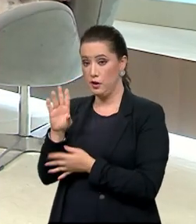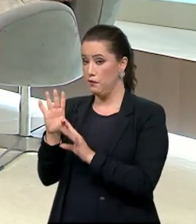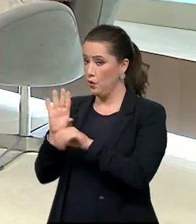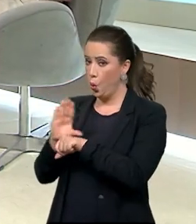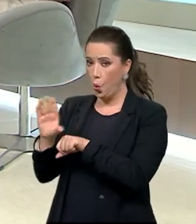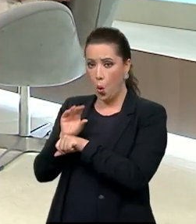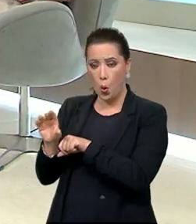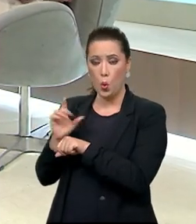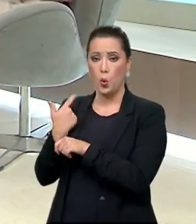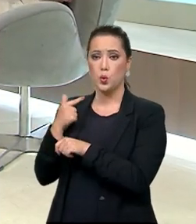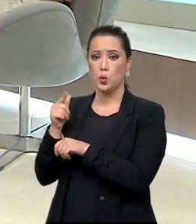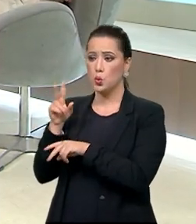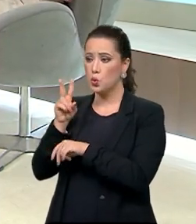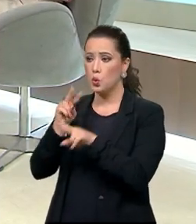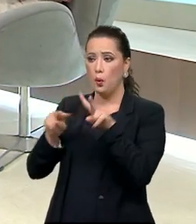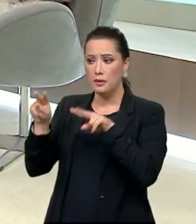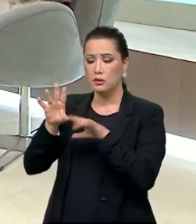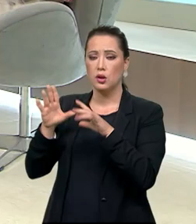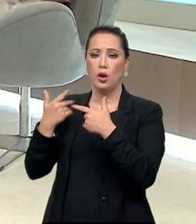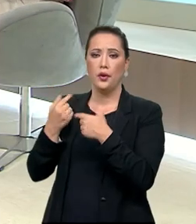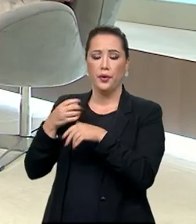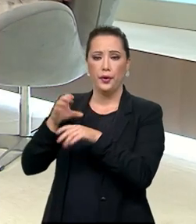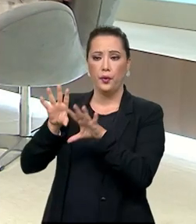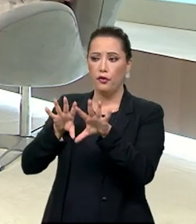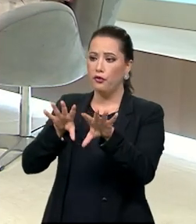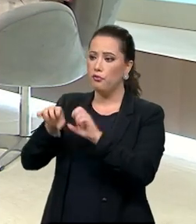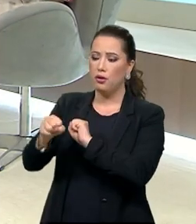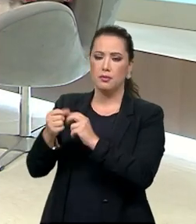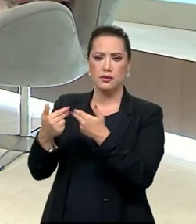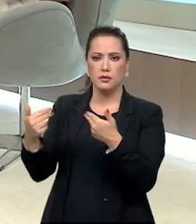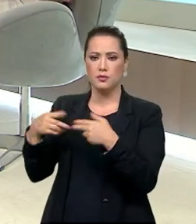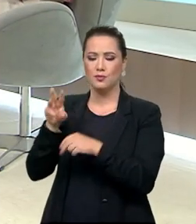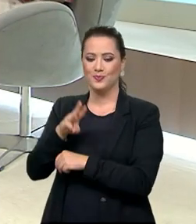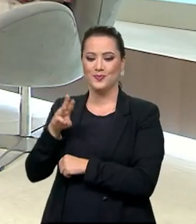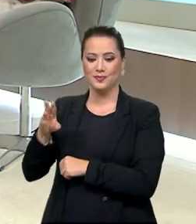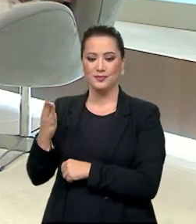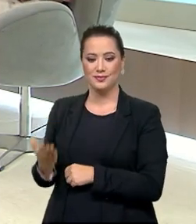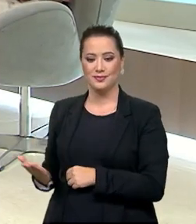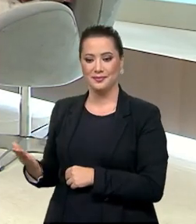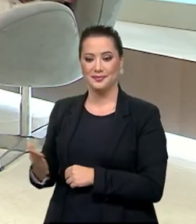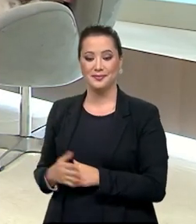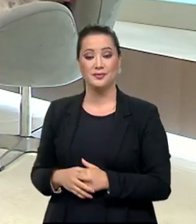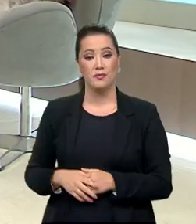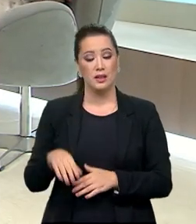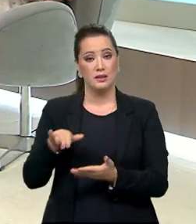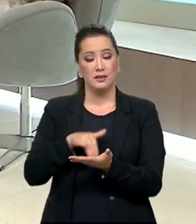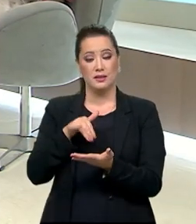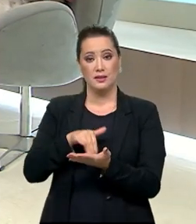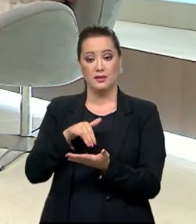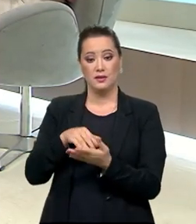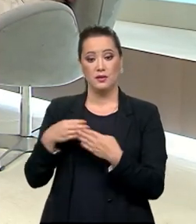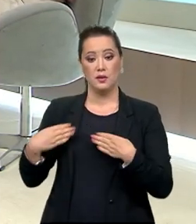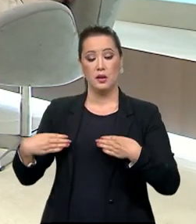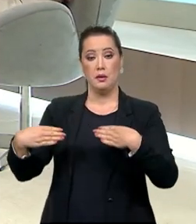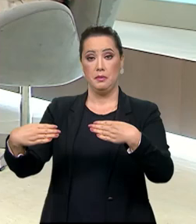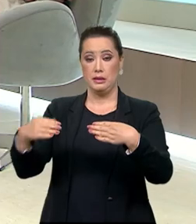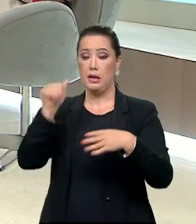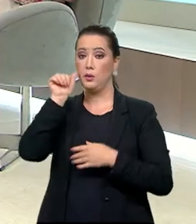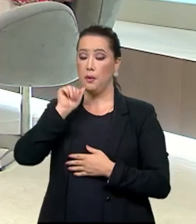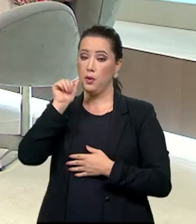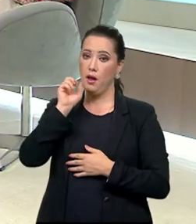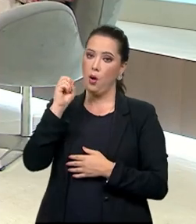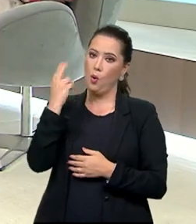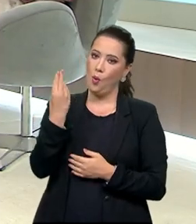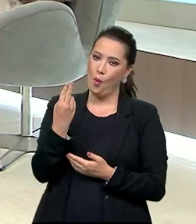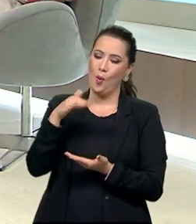projetos. os cursos, o Observatório Nacional, a formação, tudo no site da Secretaria Nacional, Ministério Mulher e Família de Reis Humanos,